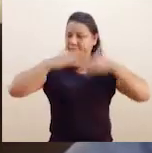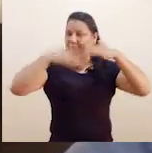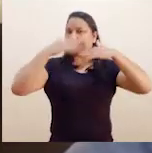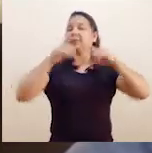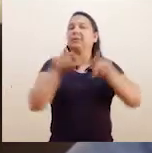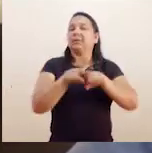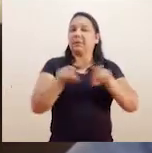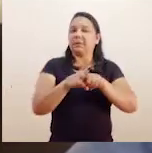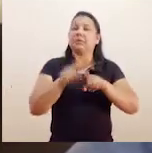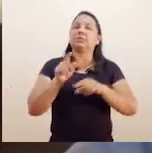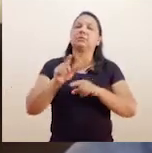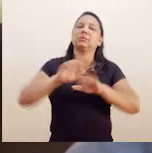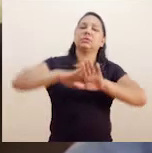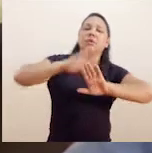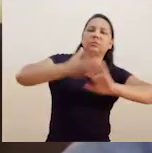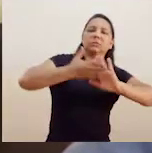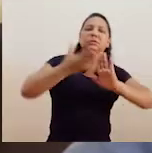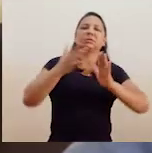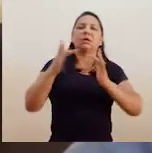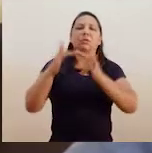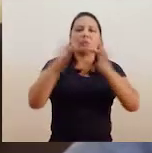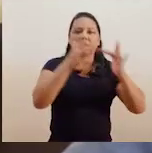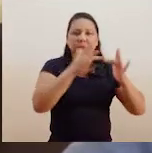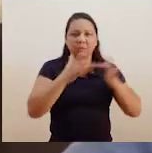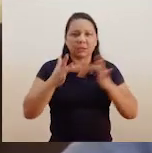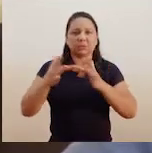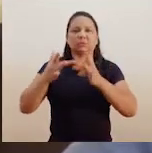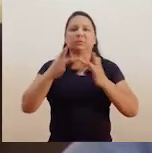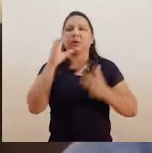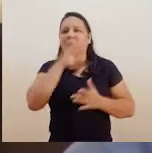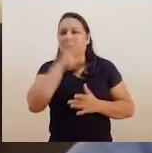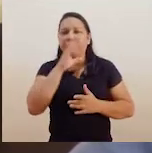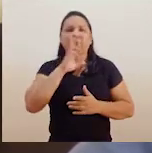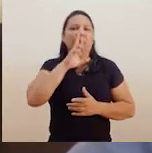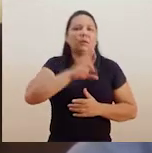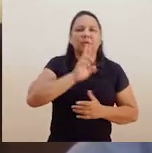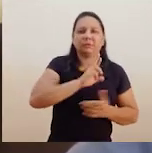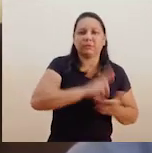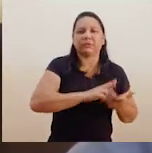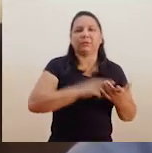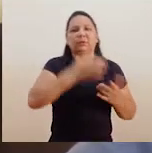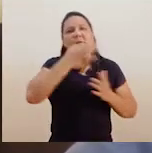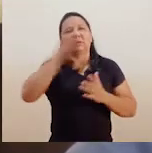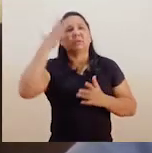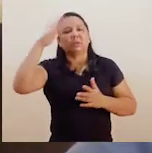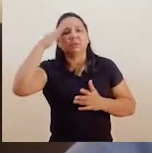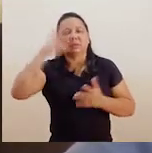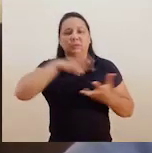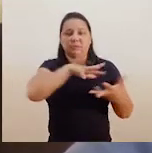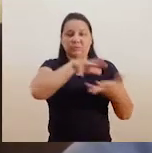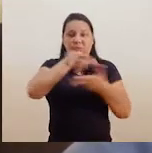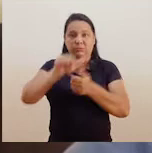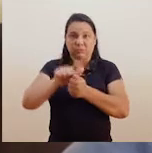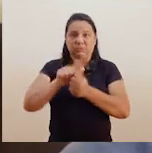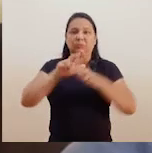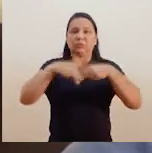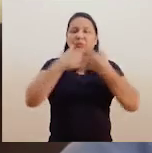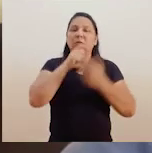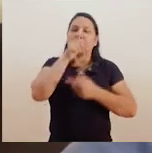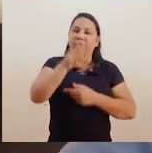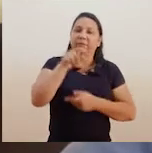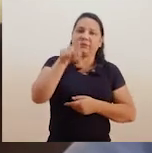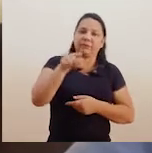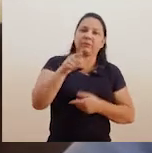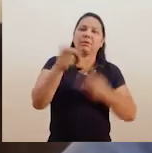certamente farão a diferença no nosso crescimento profissional, além de nos ajudar a construir uma rede de contatos que nos permite rapidamente